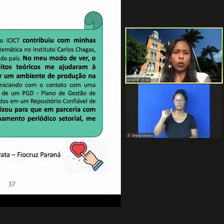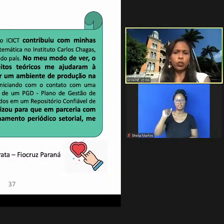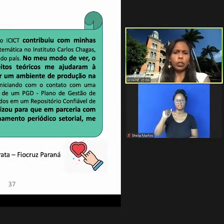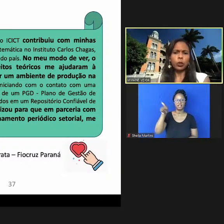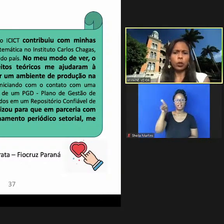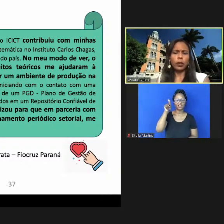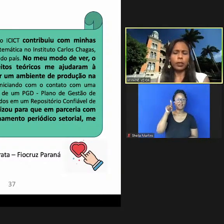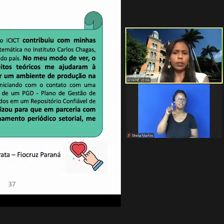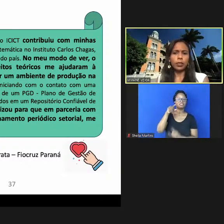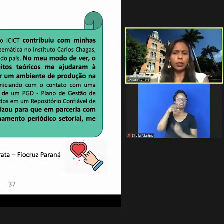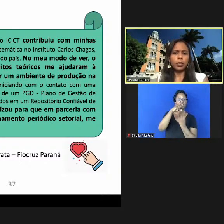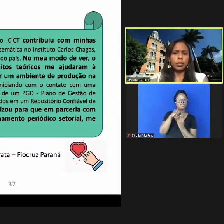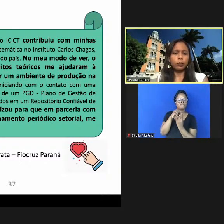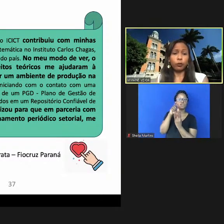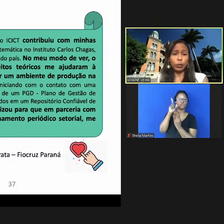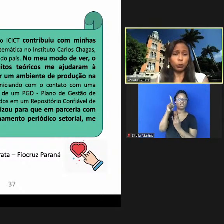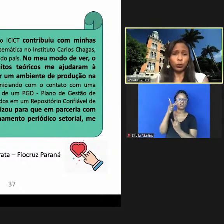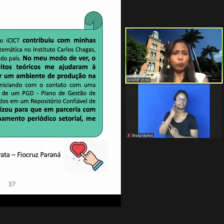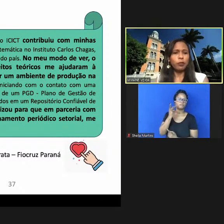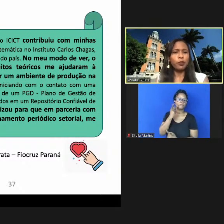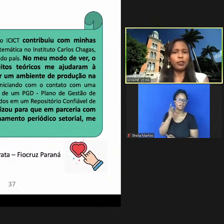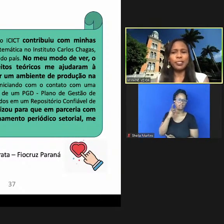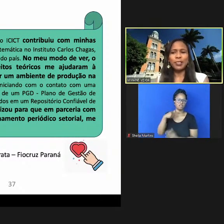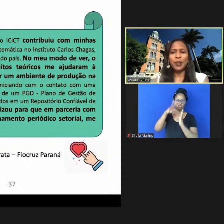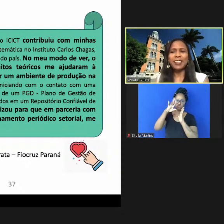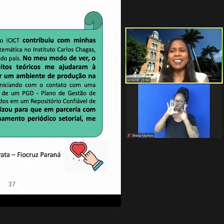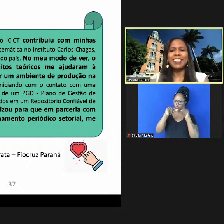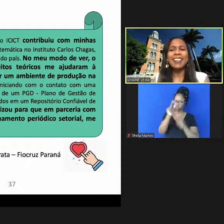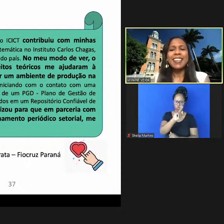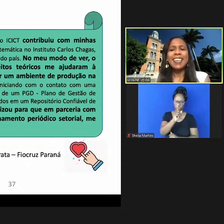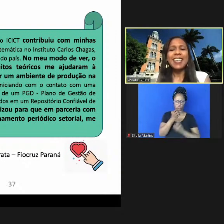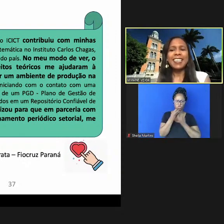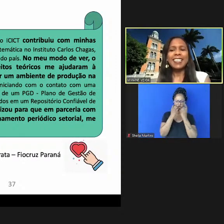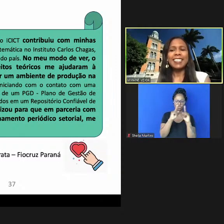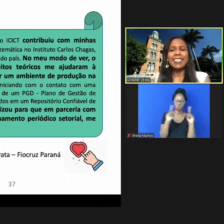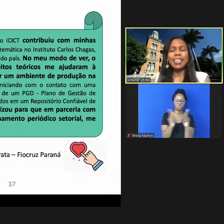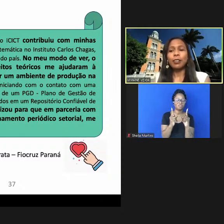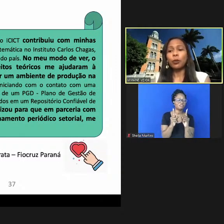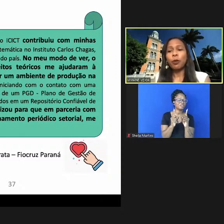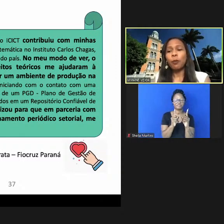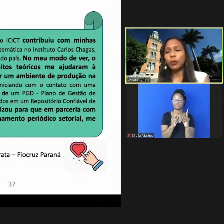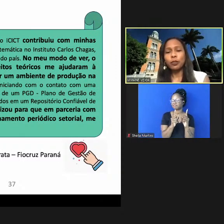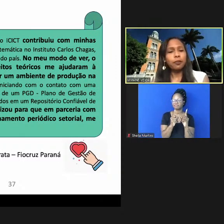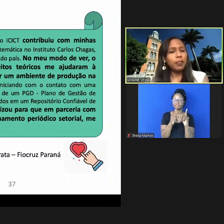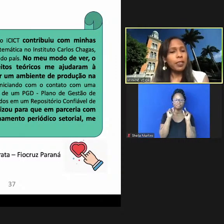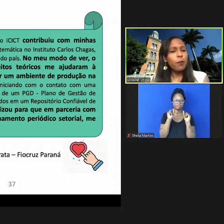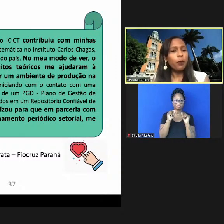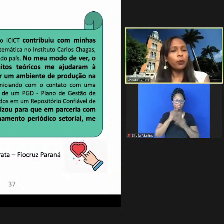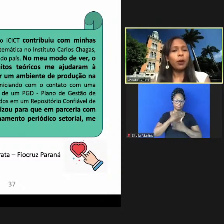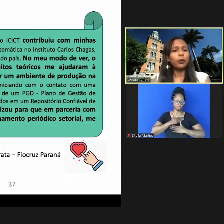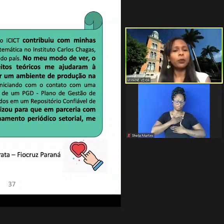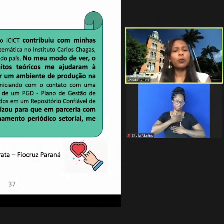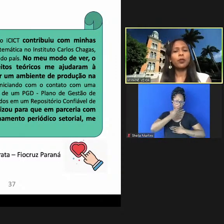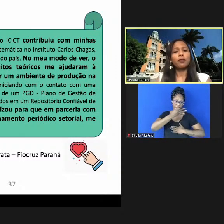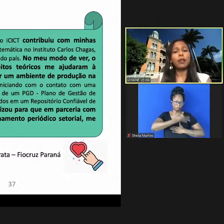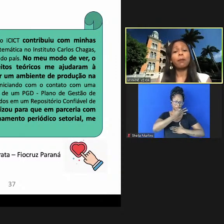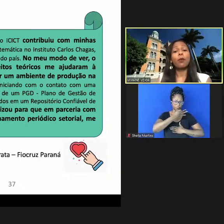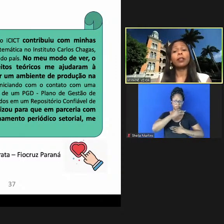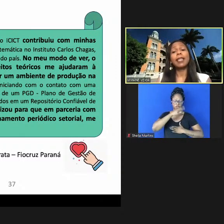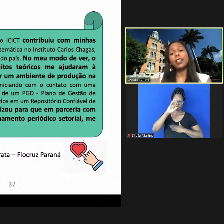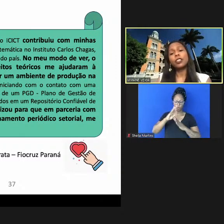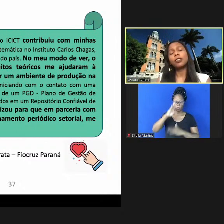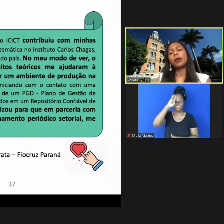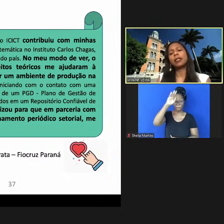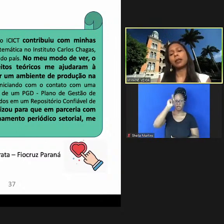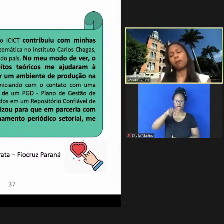onde ele coloca que não vou ler tudo mas vou dizer só que ele no meu modo de ver o ponto alto do curso foi a